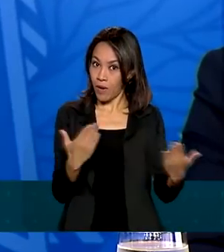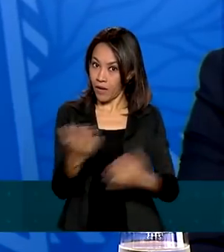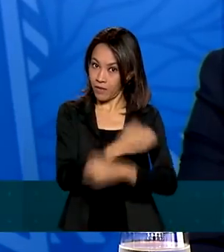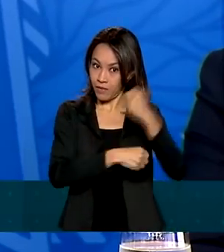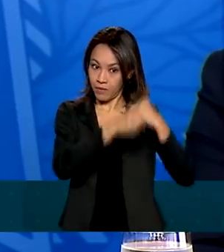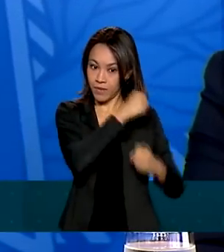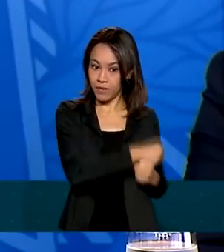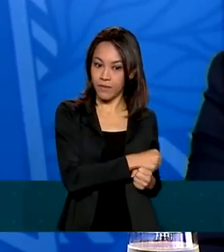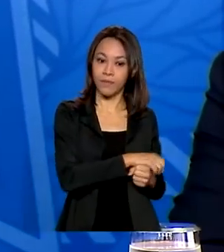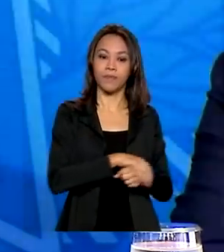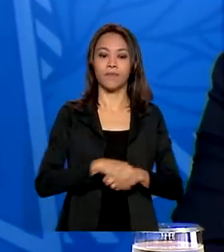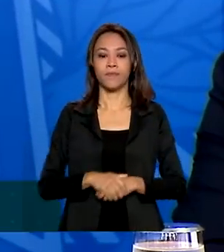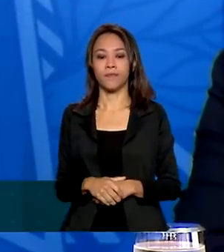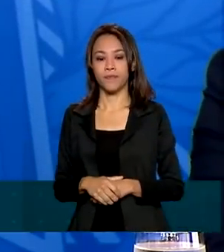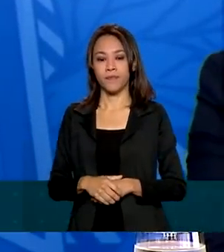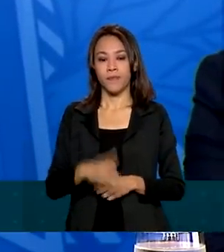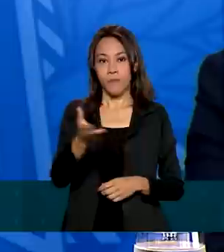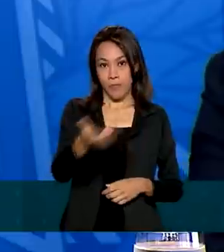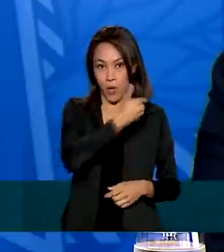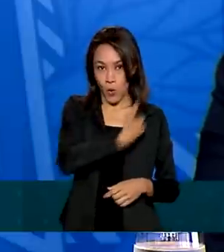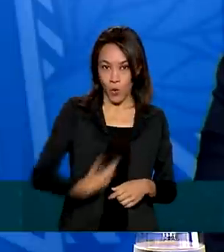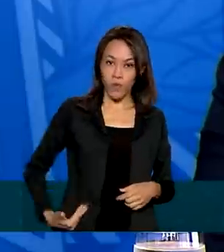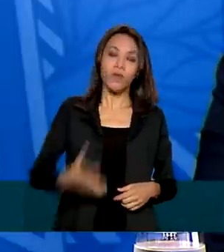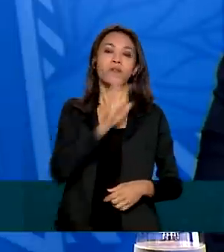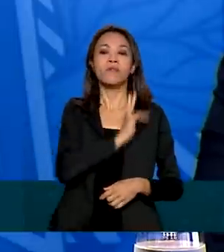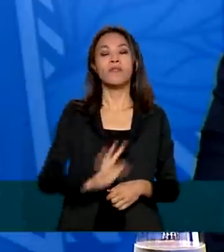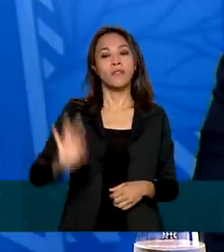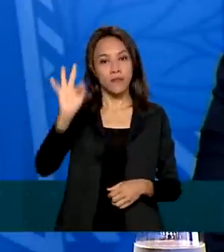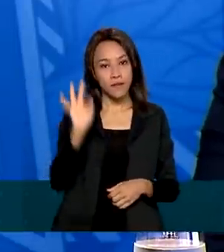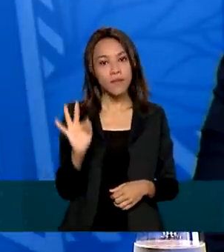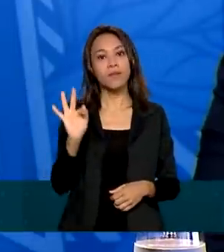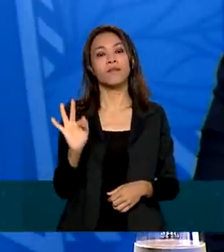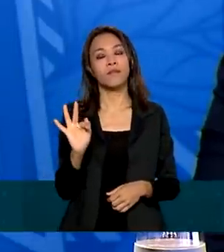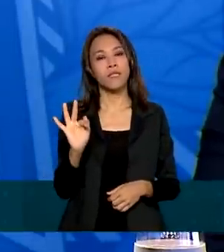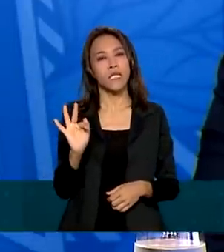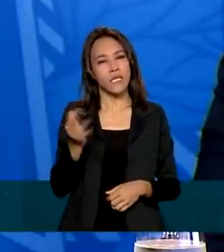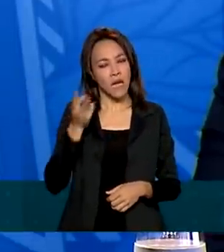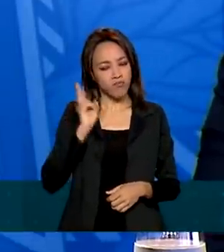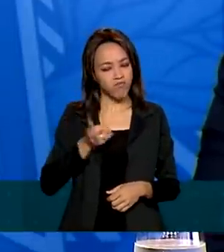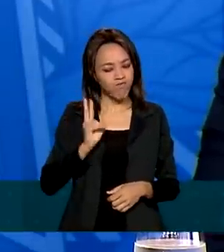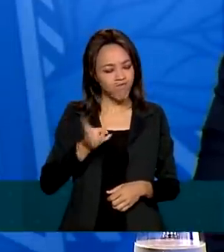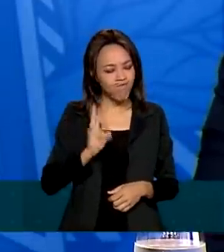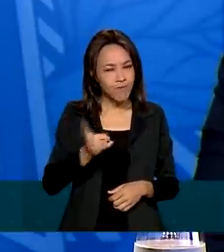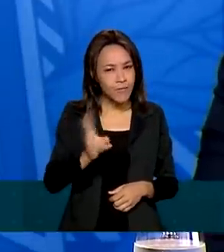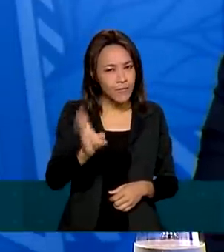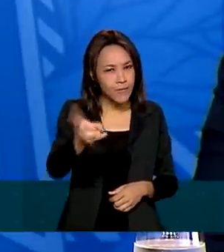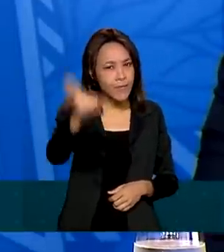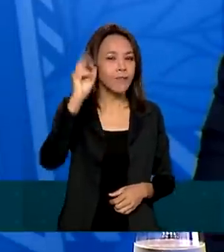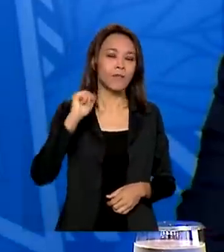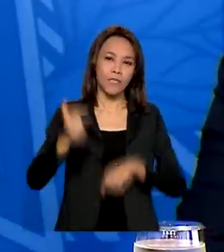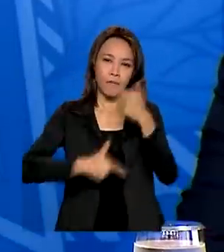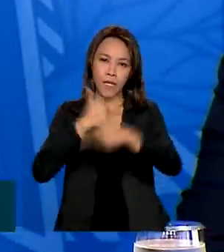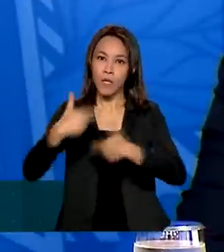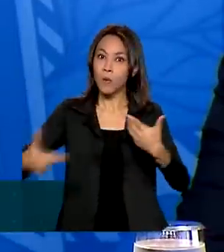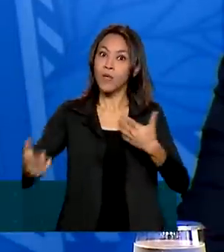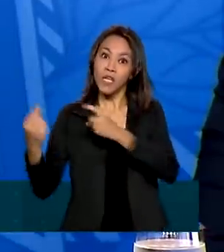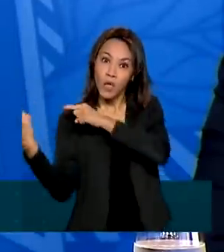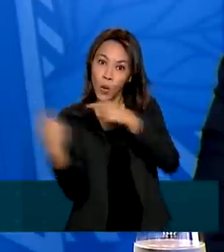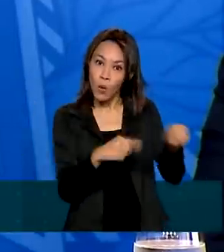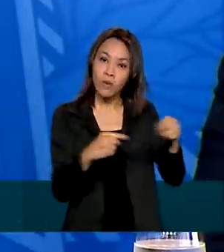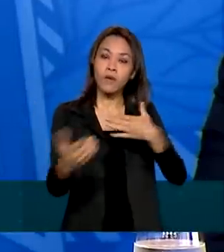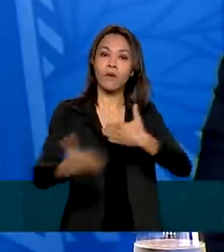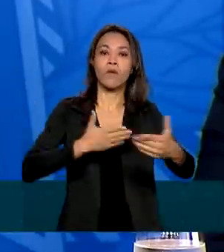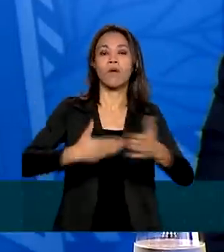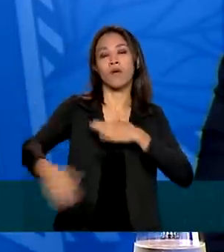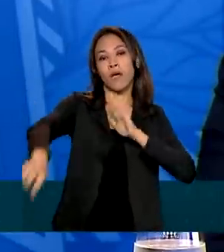integrada, o governo federal está atuando contundentemente contra qualquer crime ambiental e,